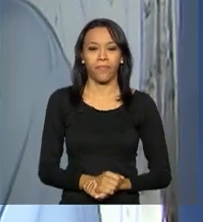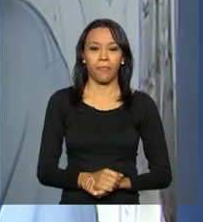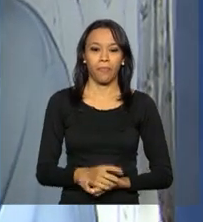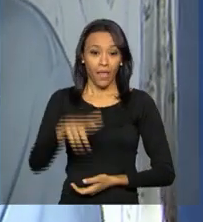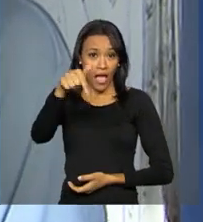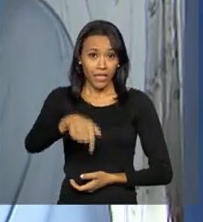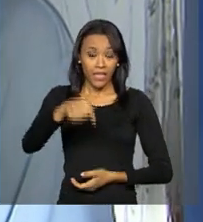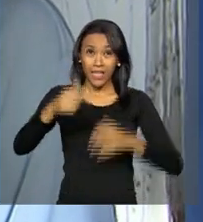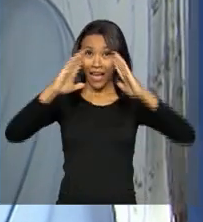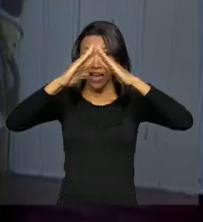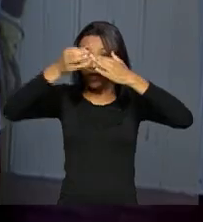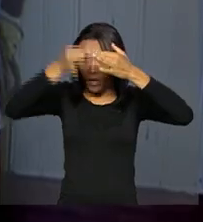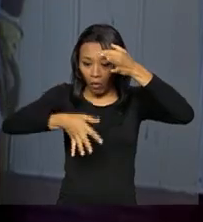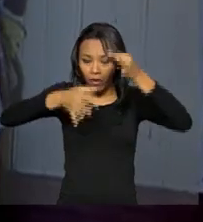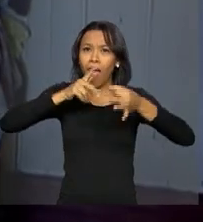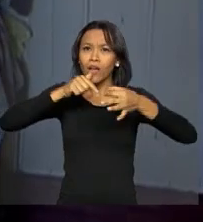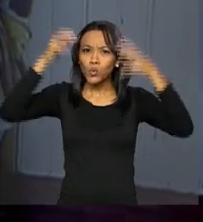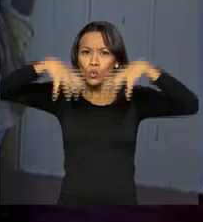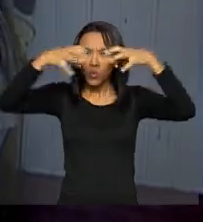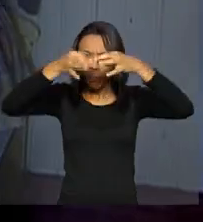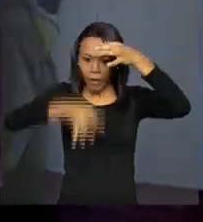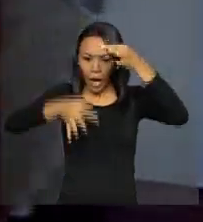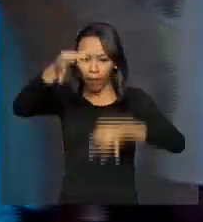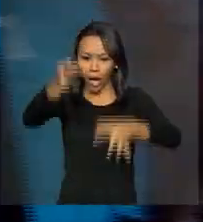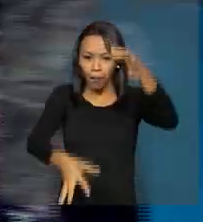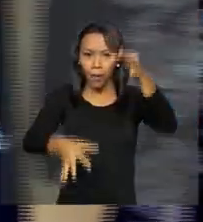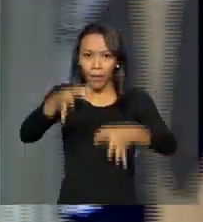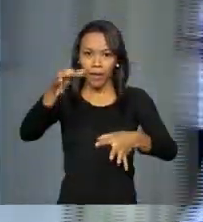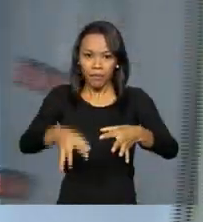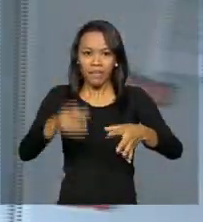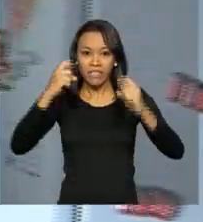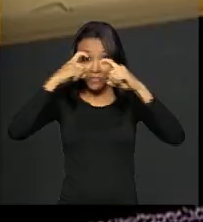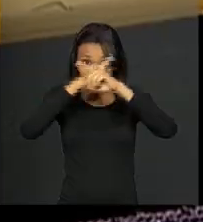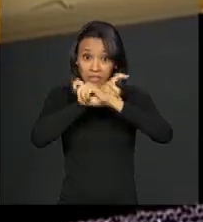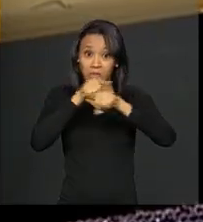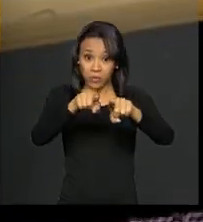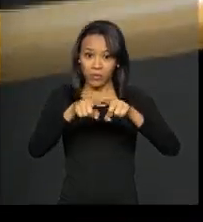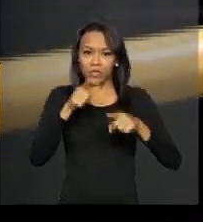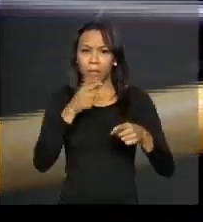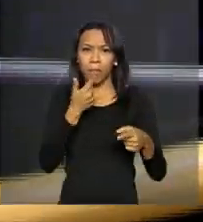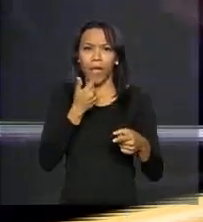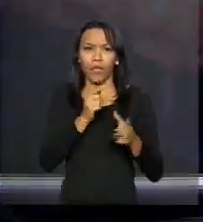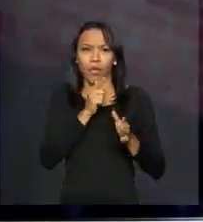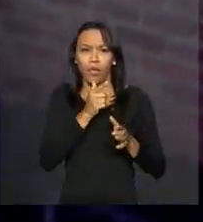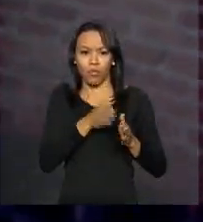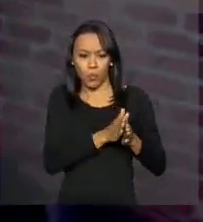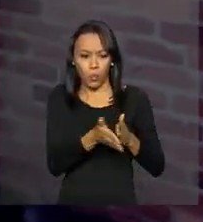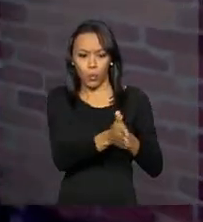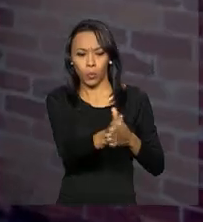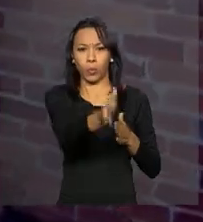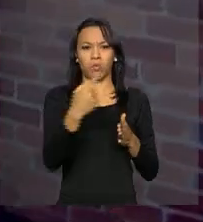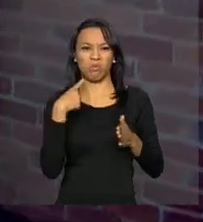Aqui sempre teve goteira, aqui é pouco espaço, daí só tem um quarto para nós três, daí fica difícil. Tem um córrego que passa aqui também? É,